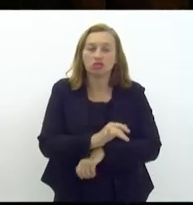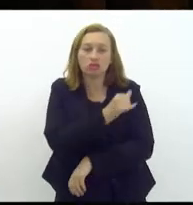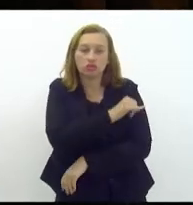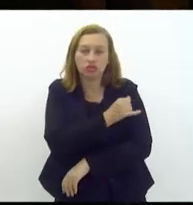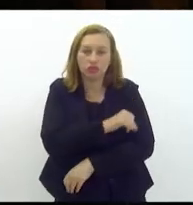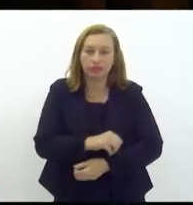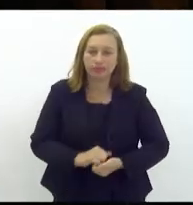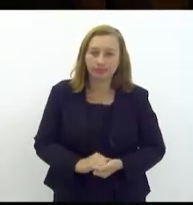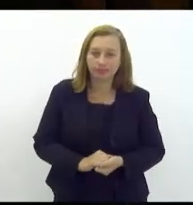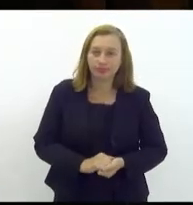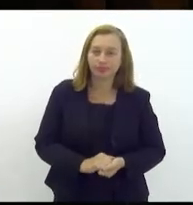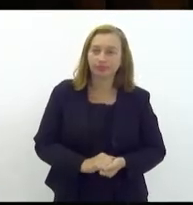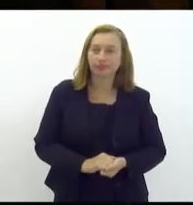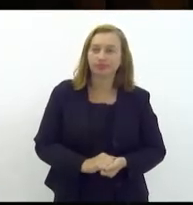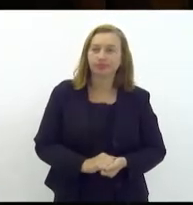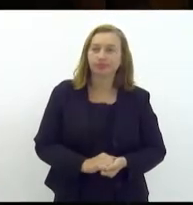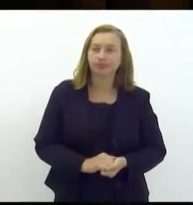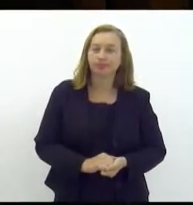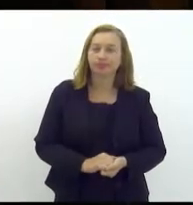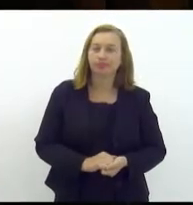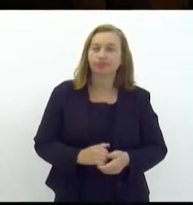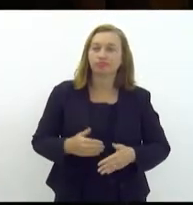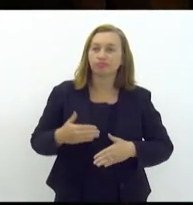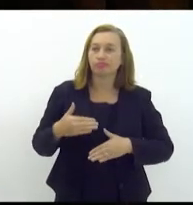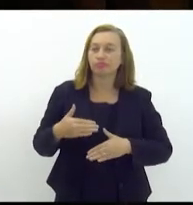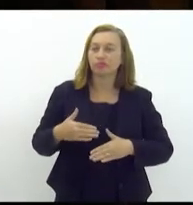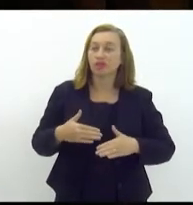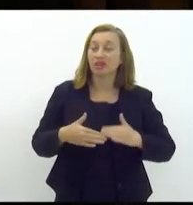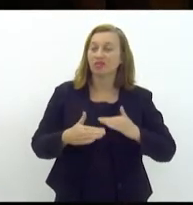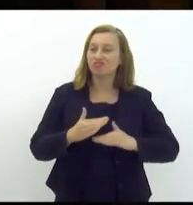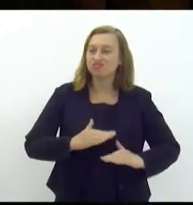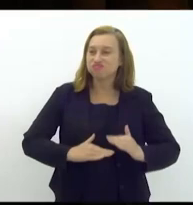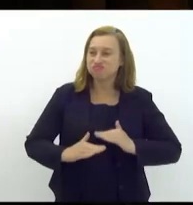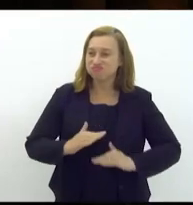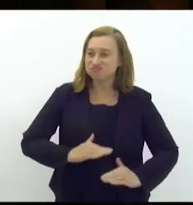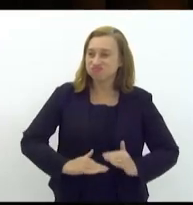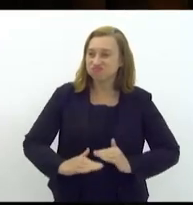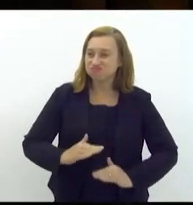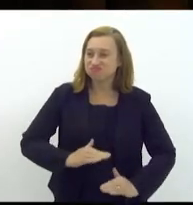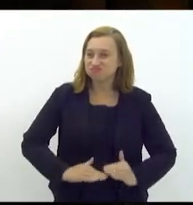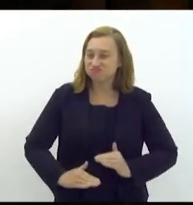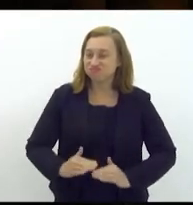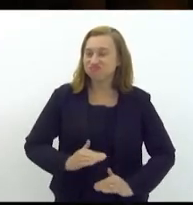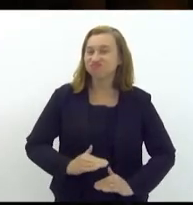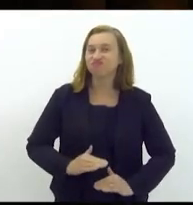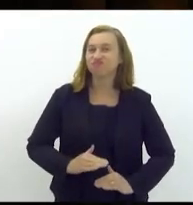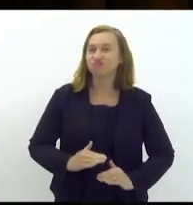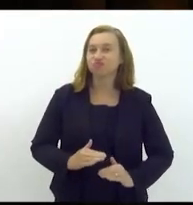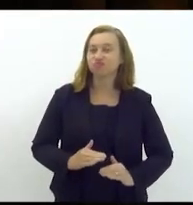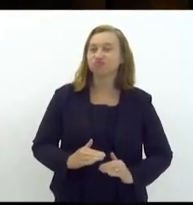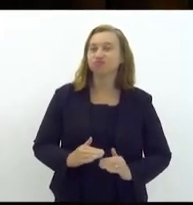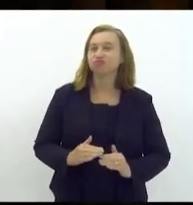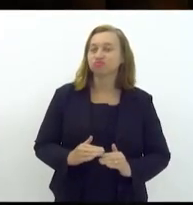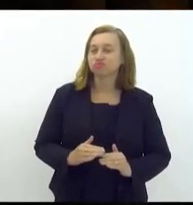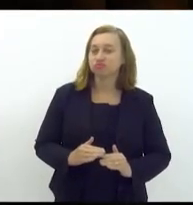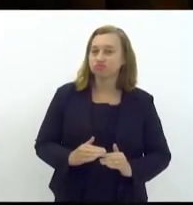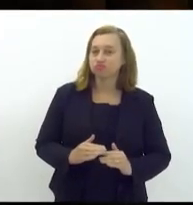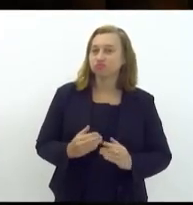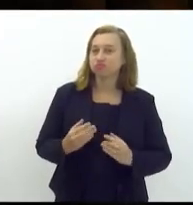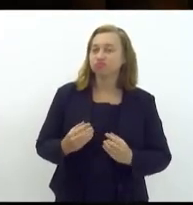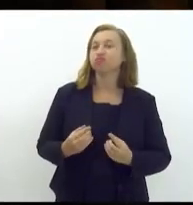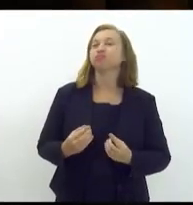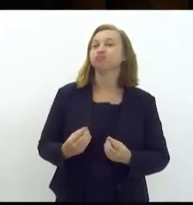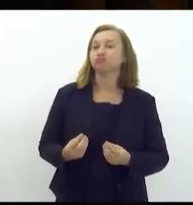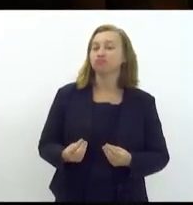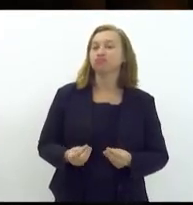Janeiro estão num processo de degradação e de precarização provocadas e aprofundadas no